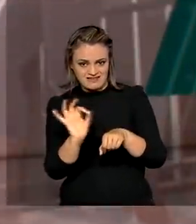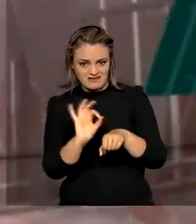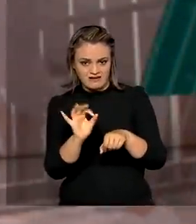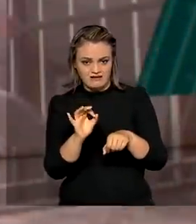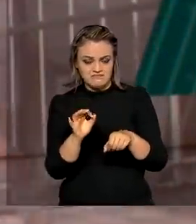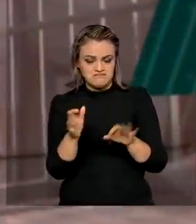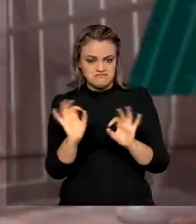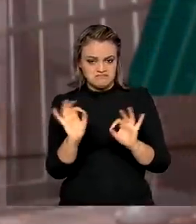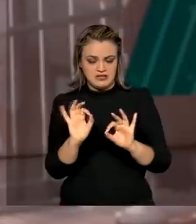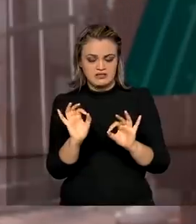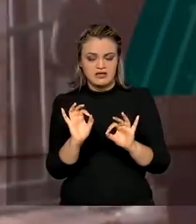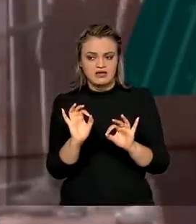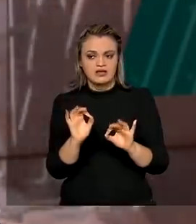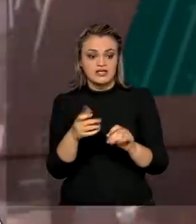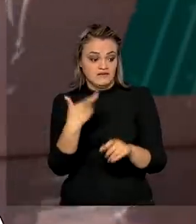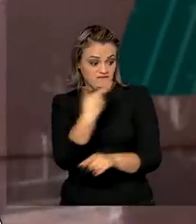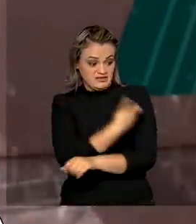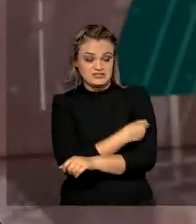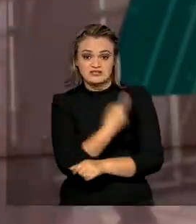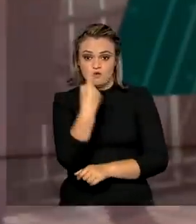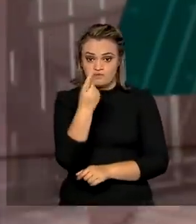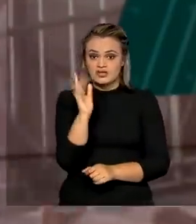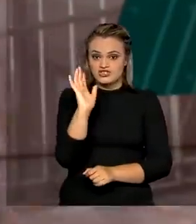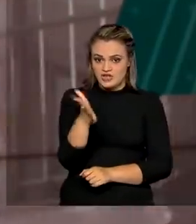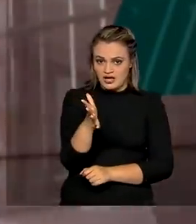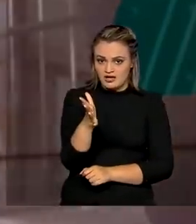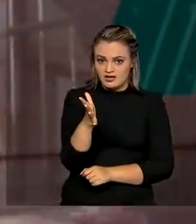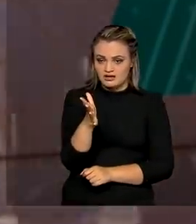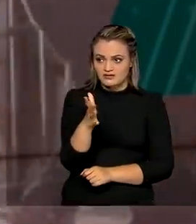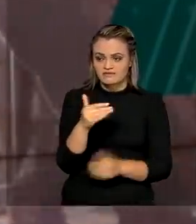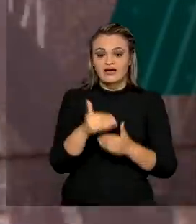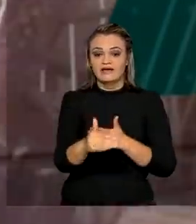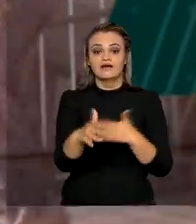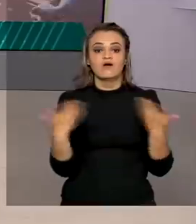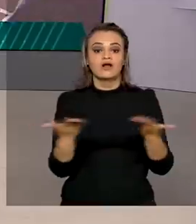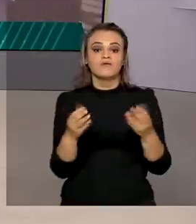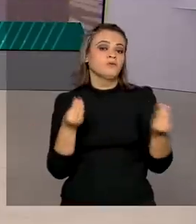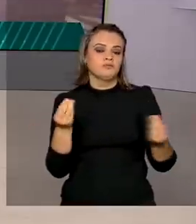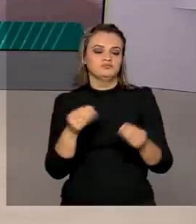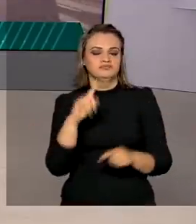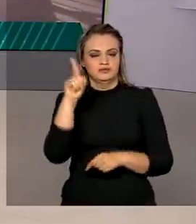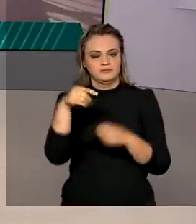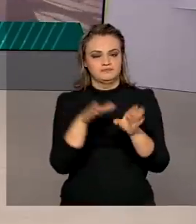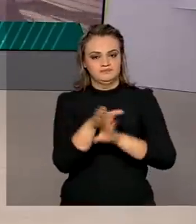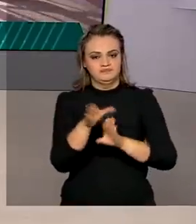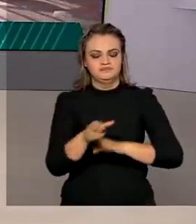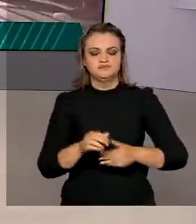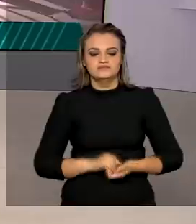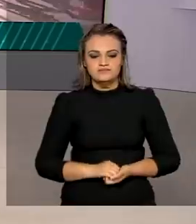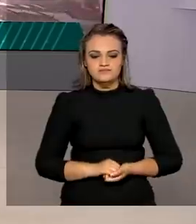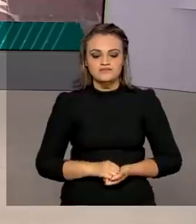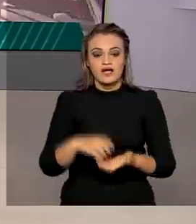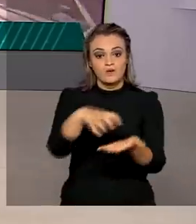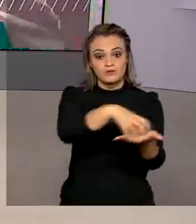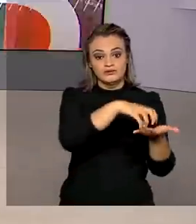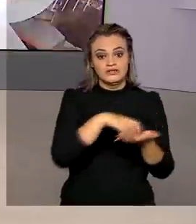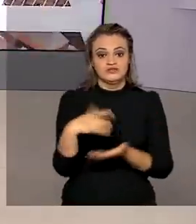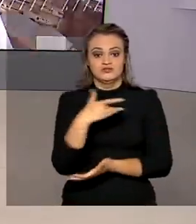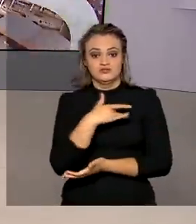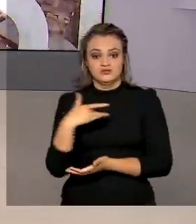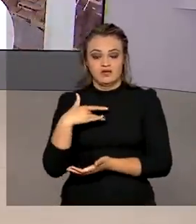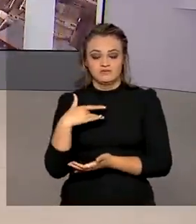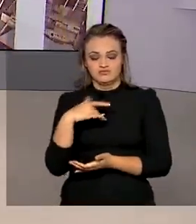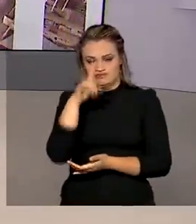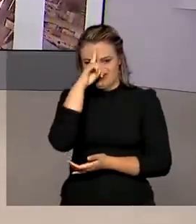saúde pré-existentes e já tomaram uma dose da vacina devem agir. E as unidades básicas de saúde vão receber um